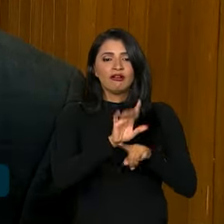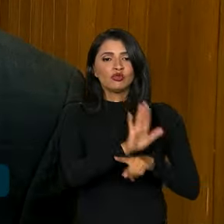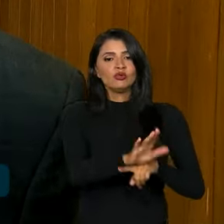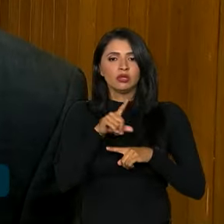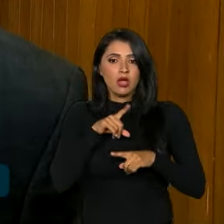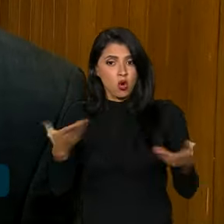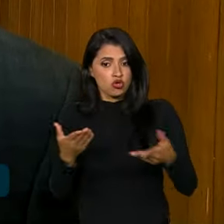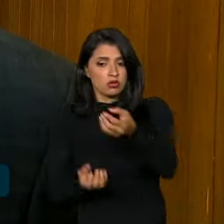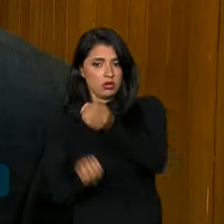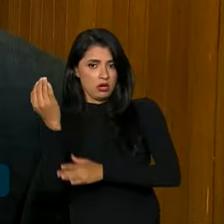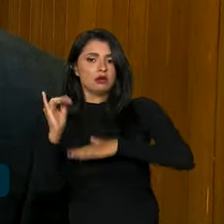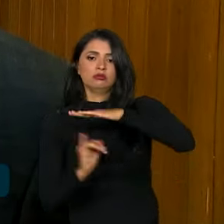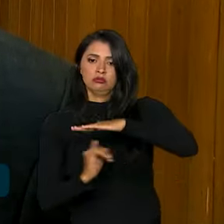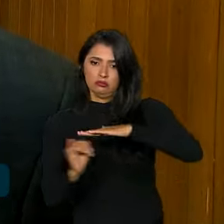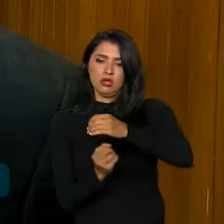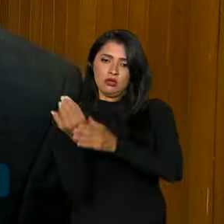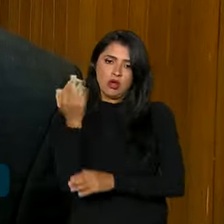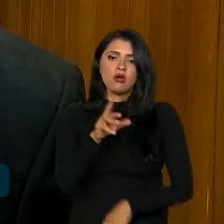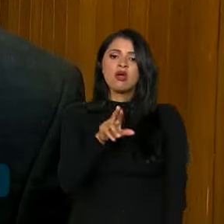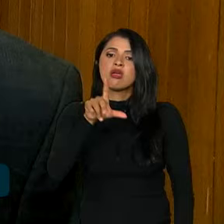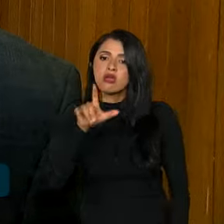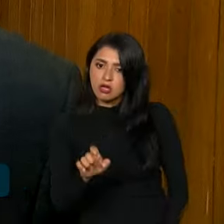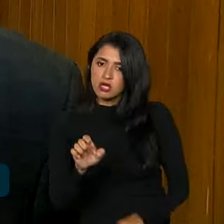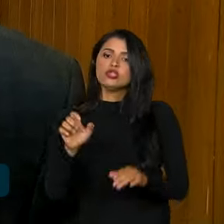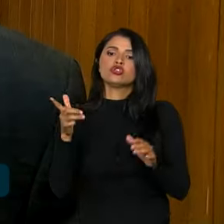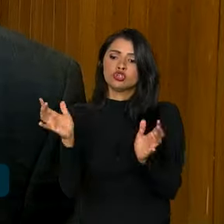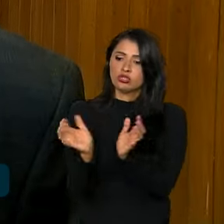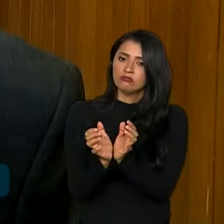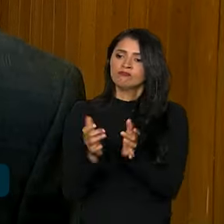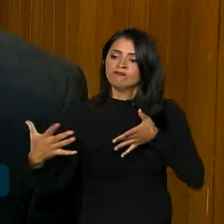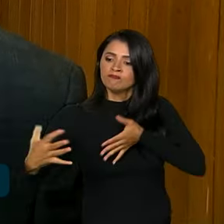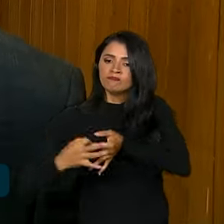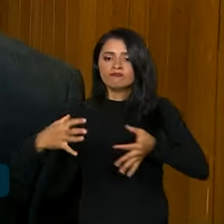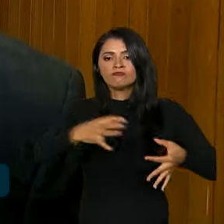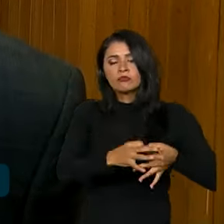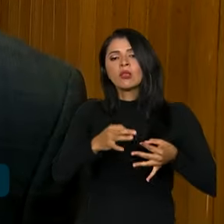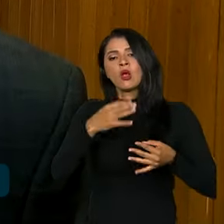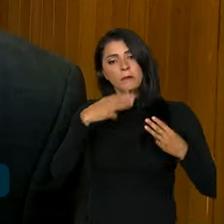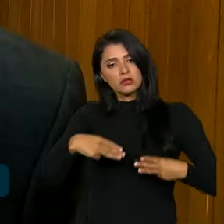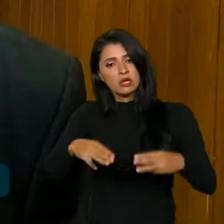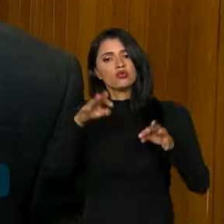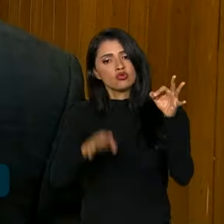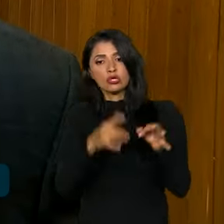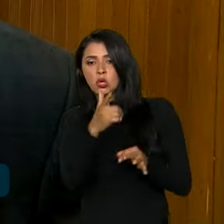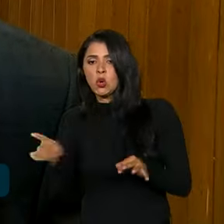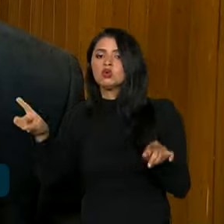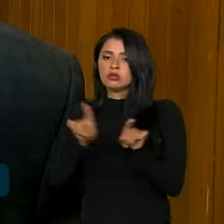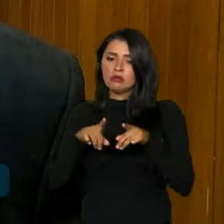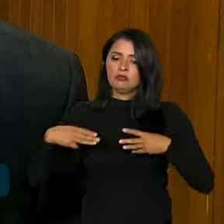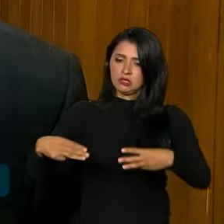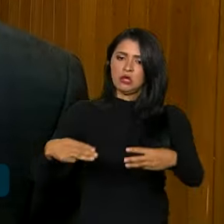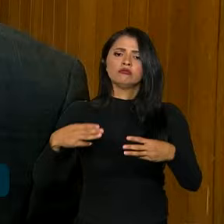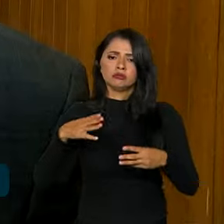institucionalizar, é criar uma rede de forma que o Ministério da Justiça e também os outros ministérios tenham um diálogo